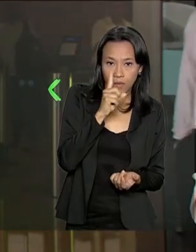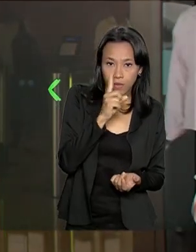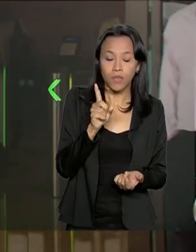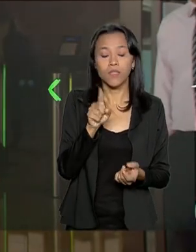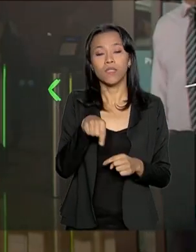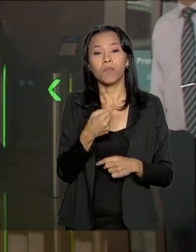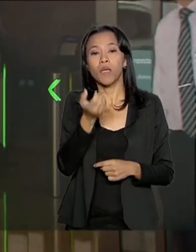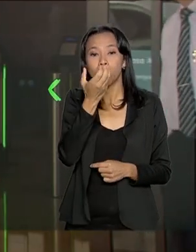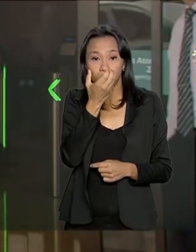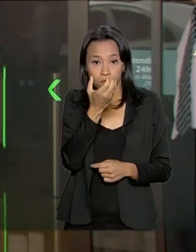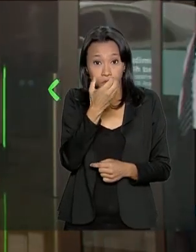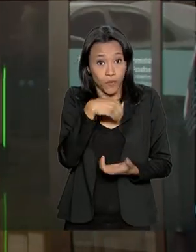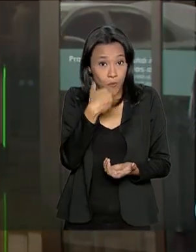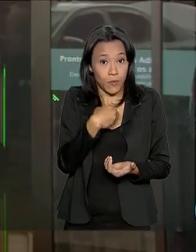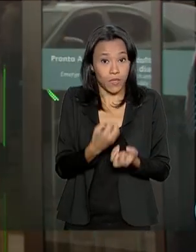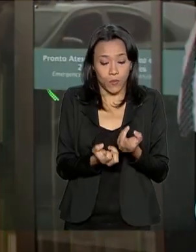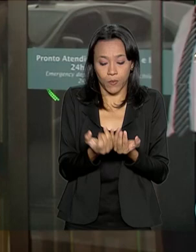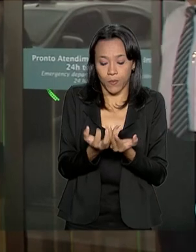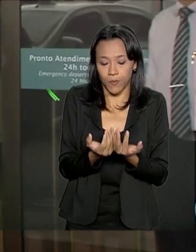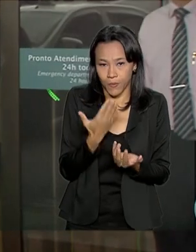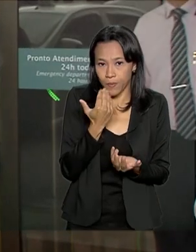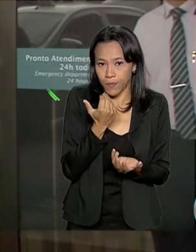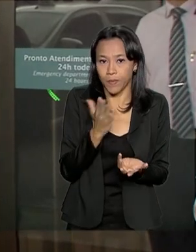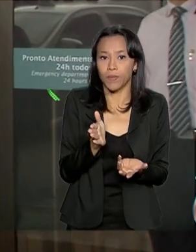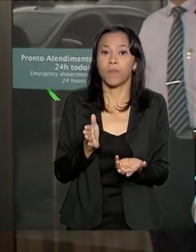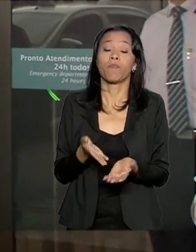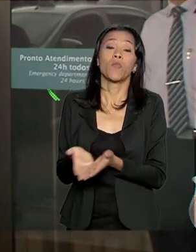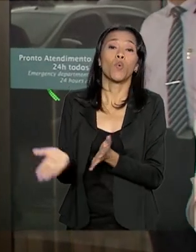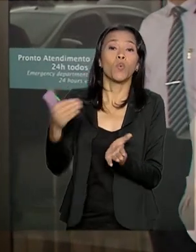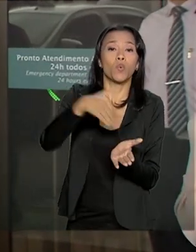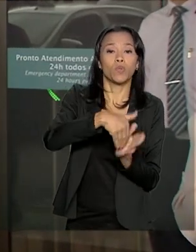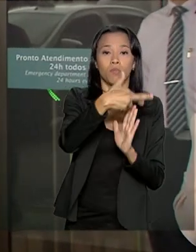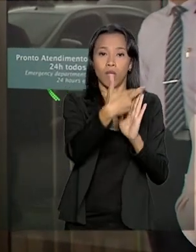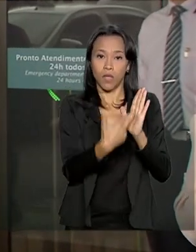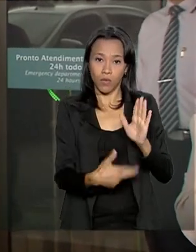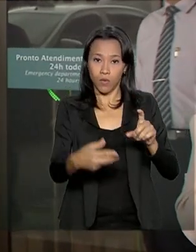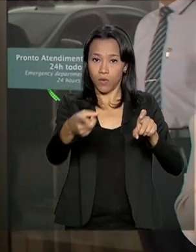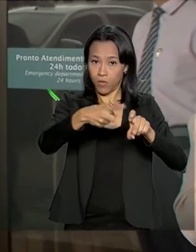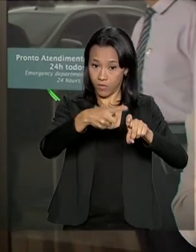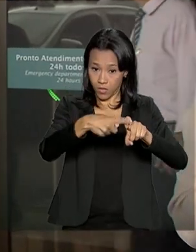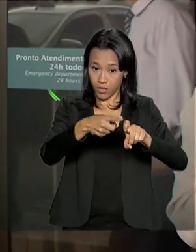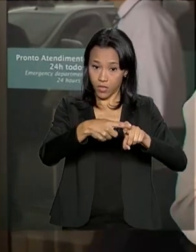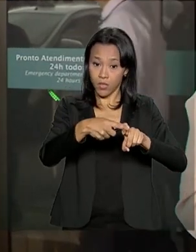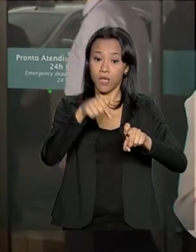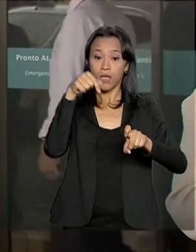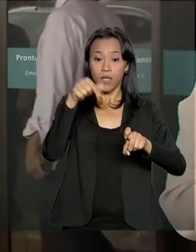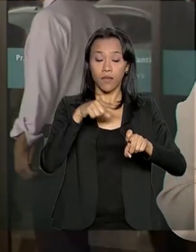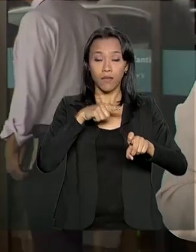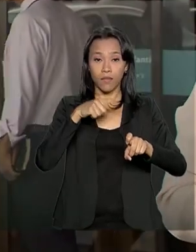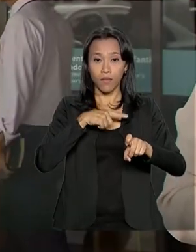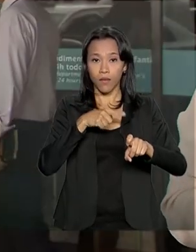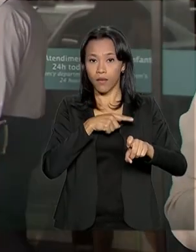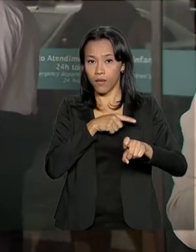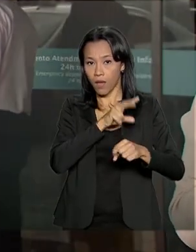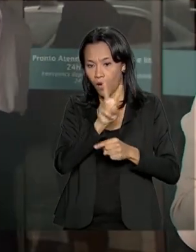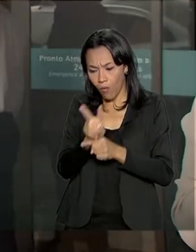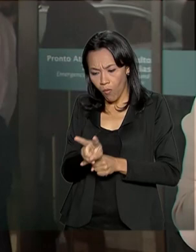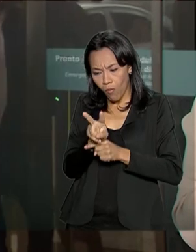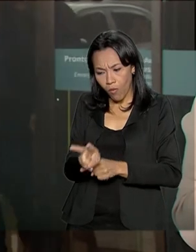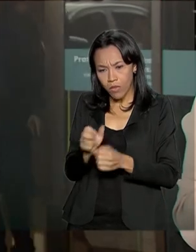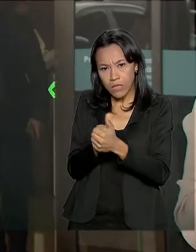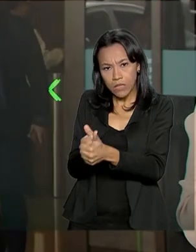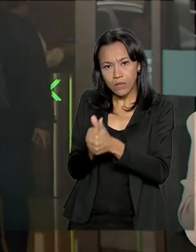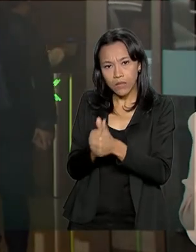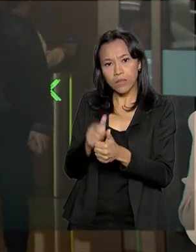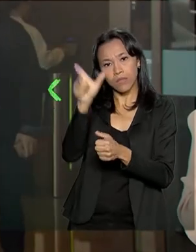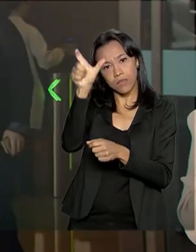cozidas. O presidente, de acordo com o último boletim médico divulgado pela equipe, que o atende aqui no Hospital Albert Einstein, tem um